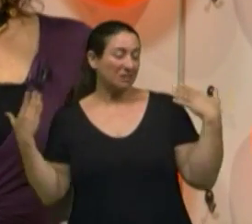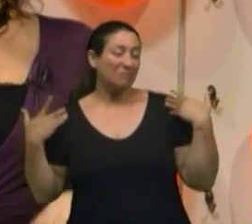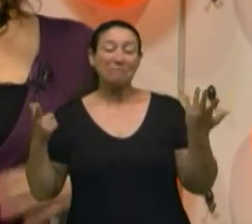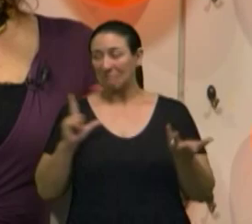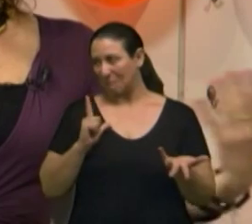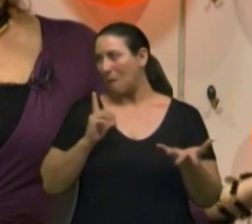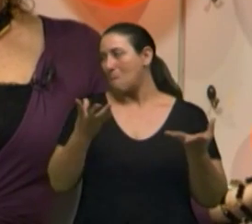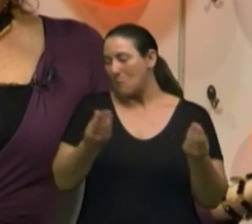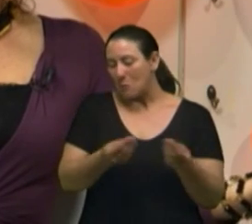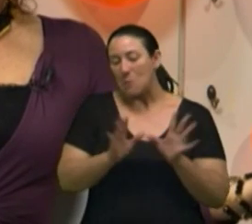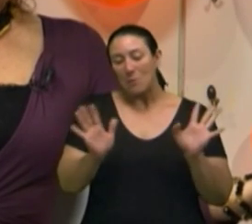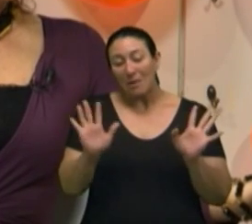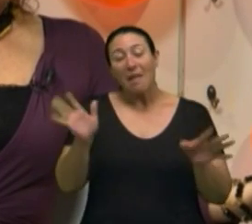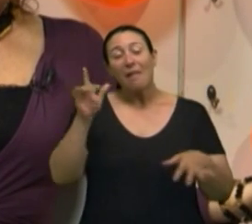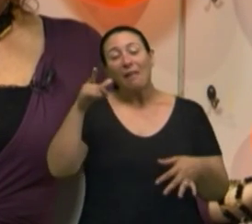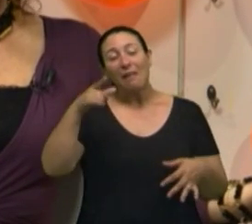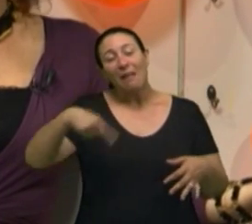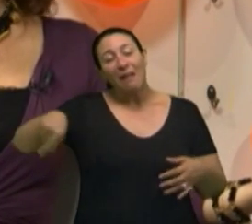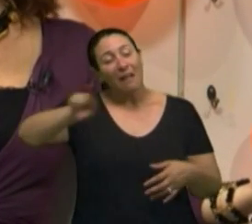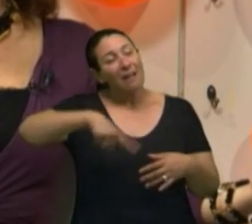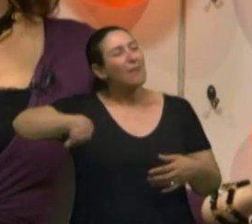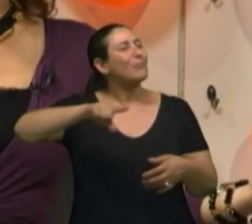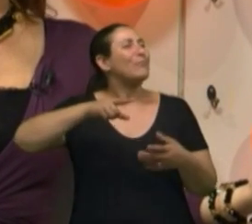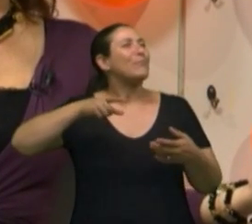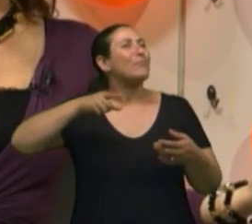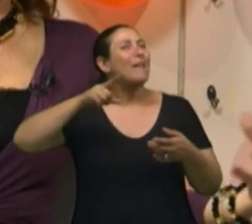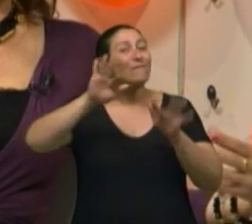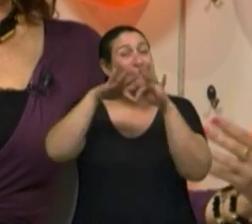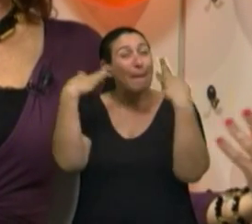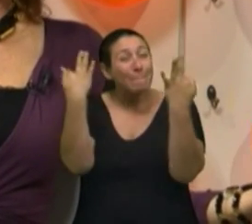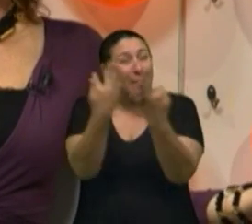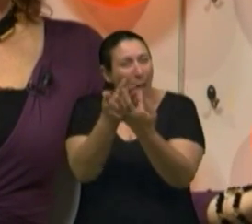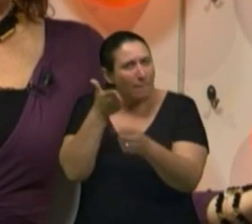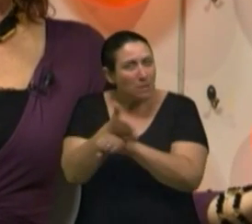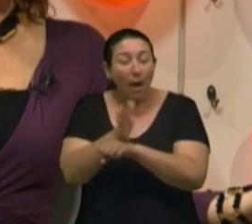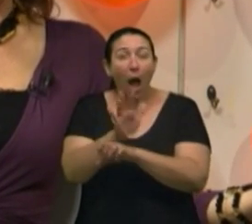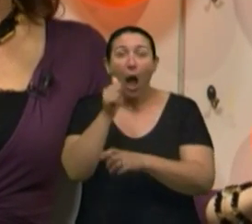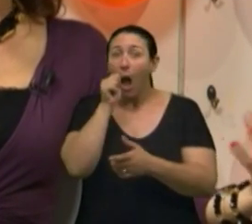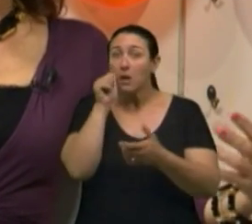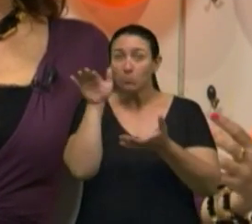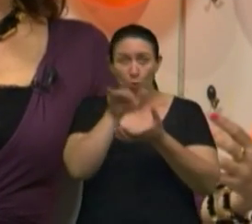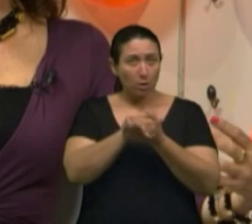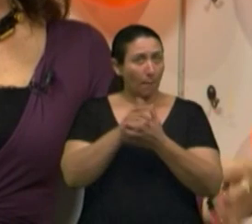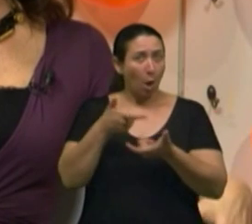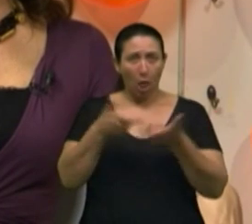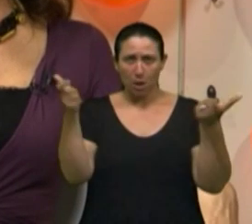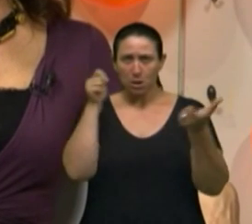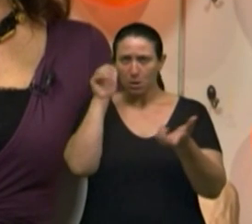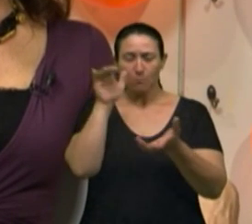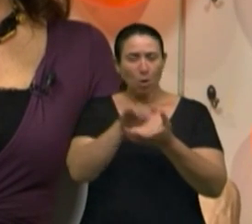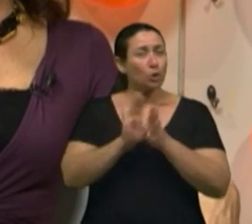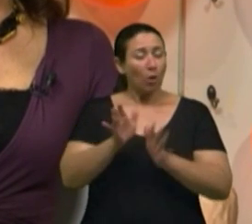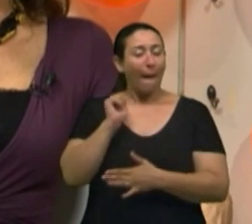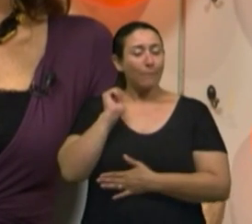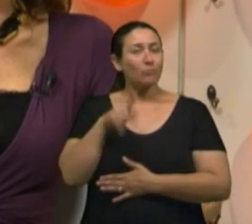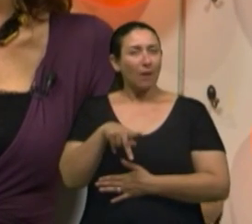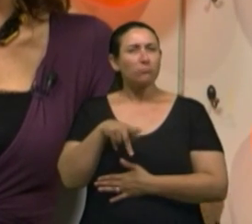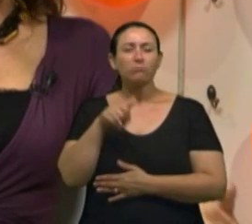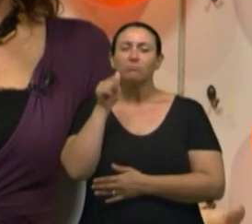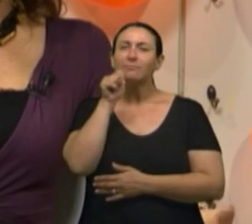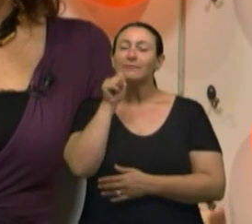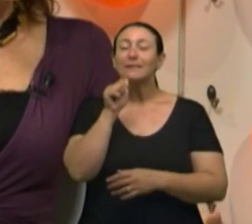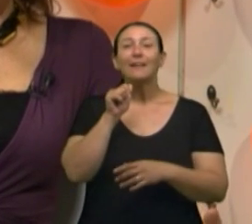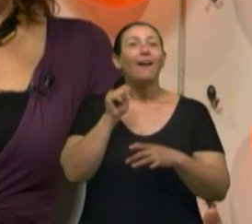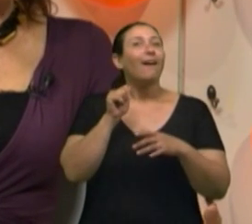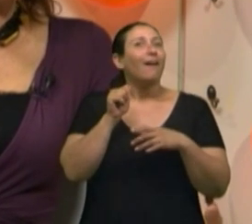E esse retorno da família participa, é muito interessante, porque a maioria das esposas já estão aposentadas e elas